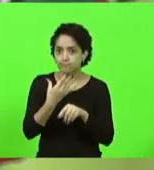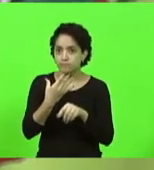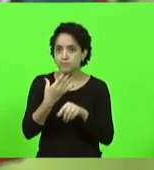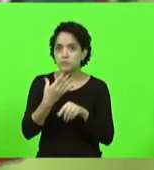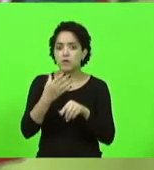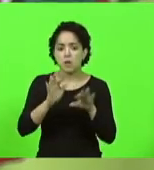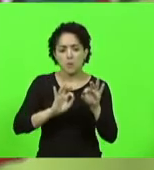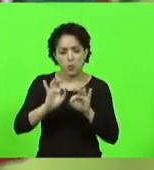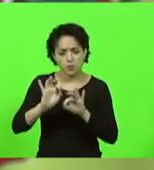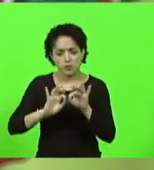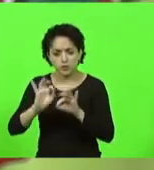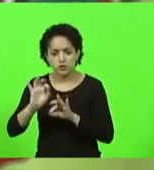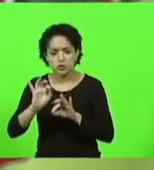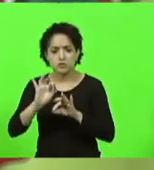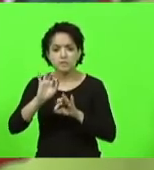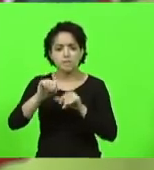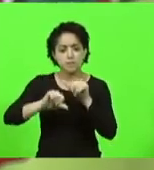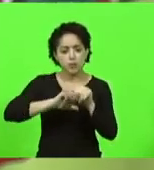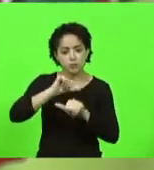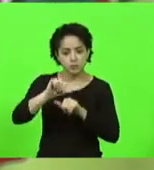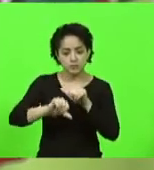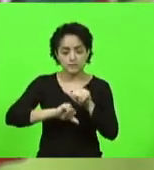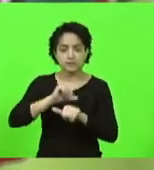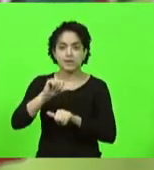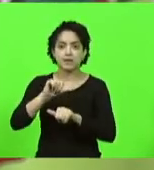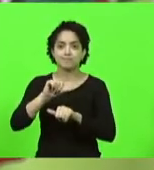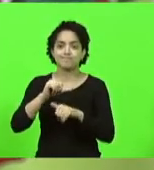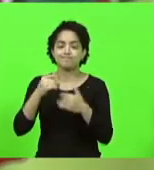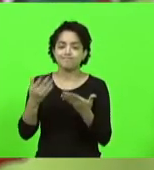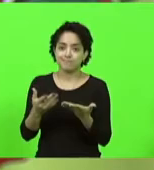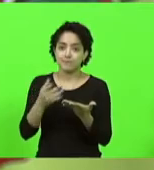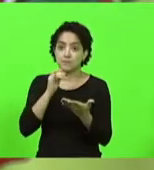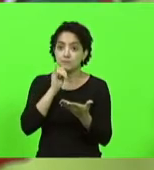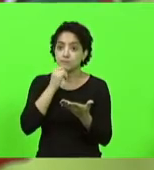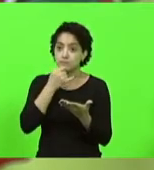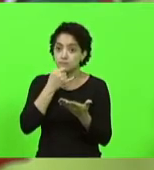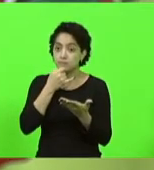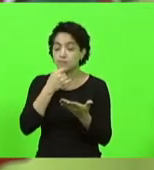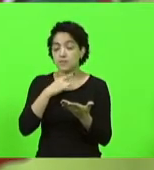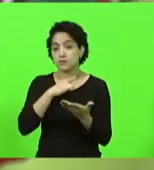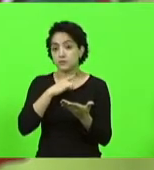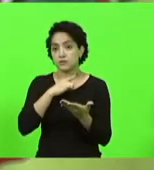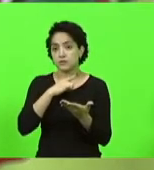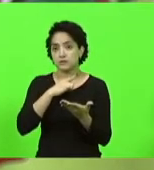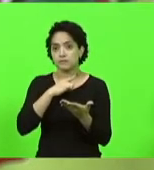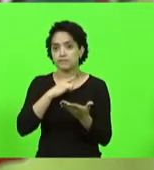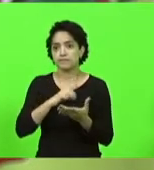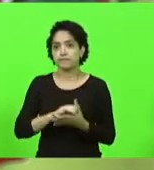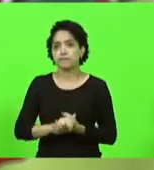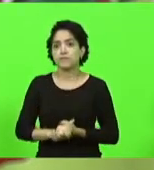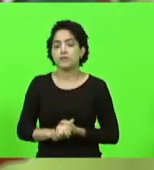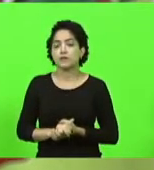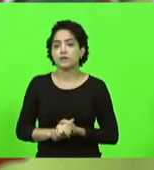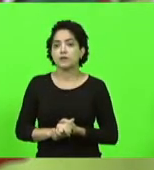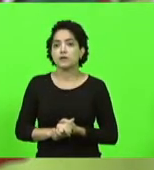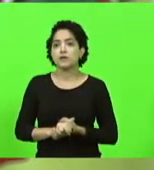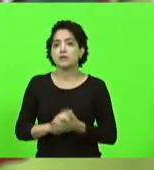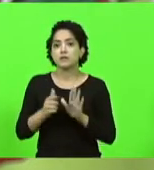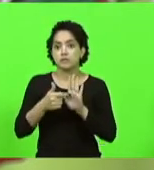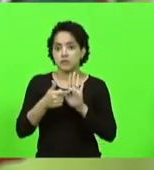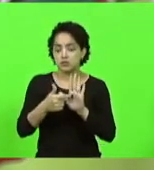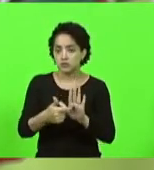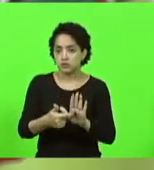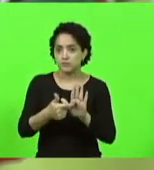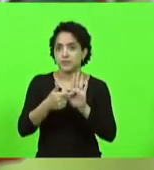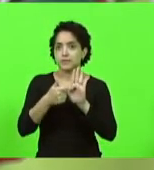corrigir esses desvios que infelizmente ainda acontecem na nossa sociedade. Nós também apresentamos, senhor presidente,